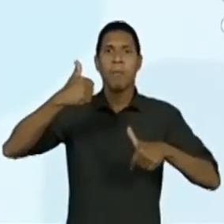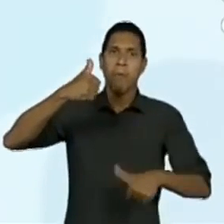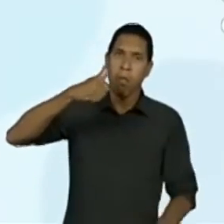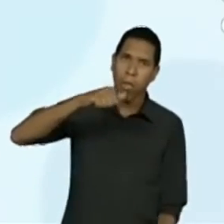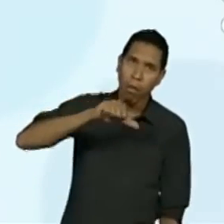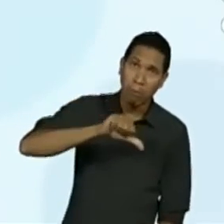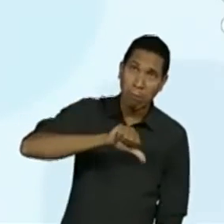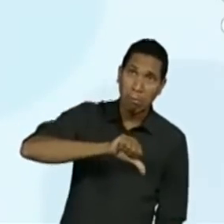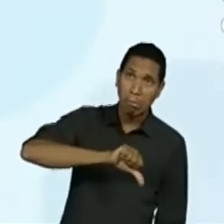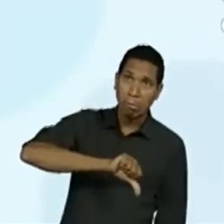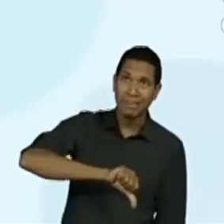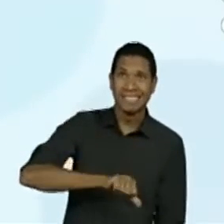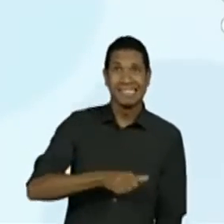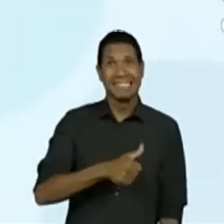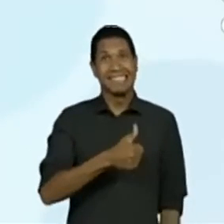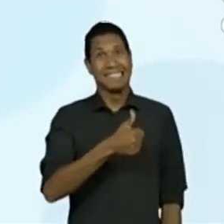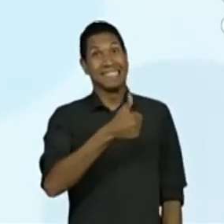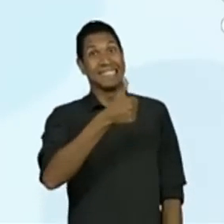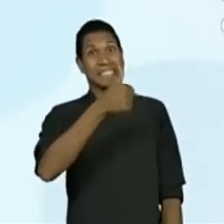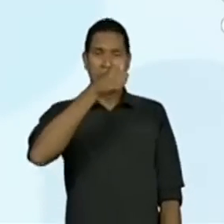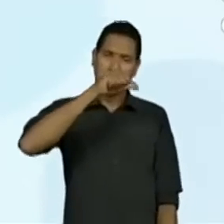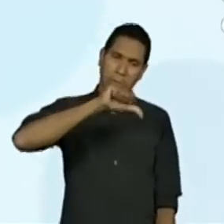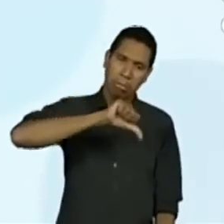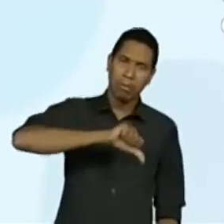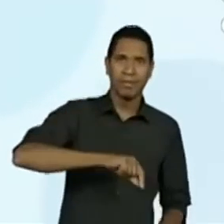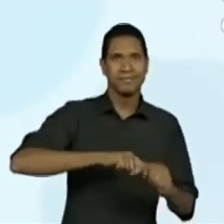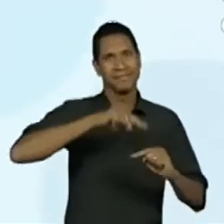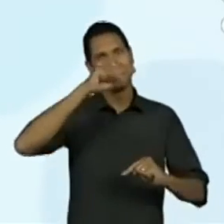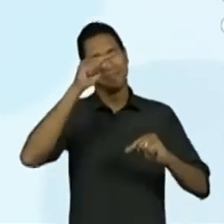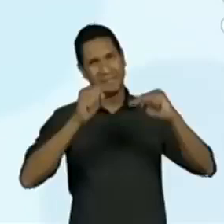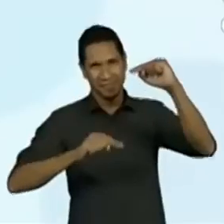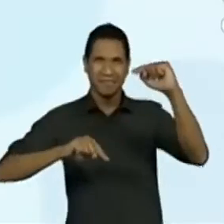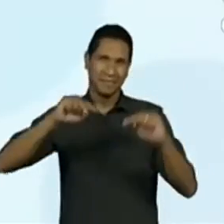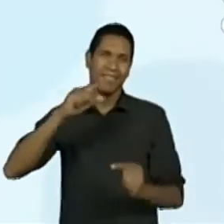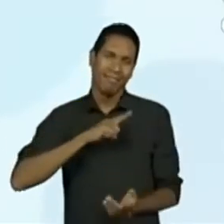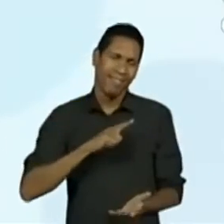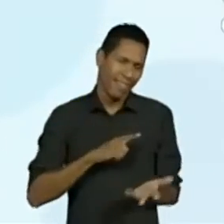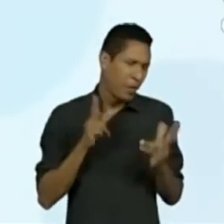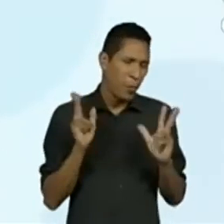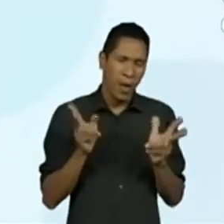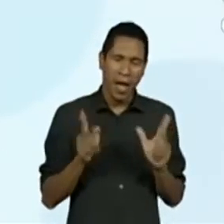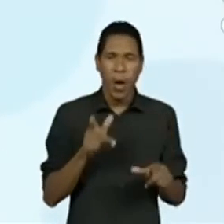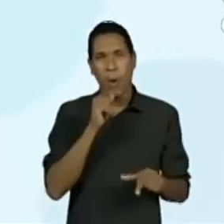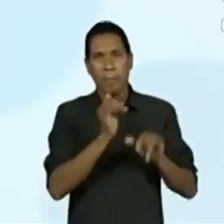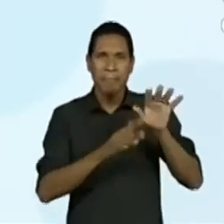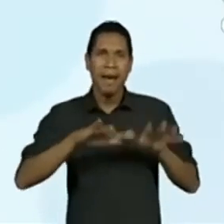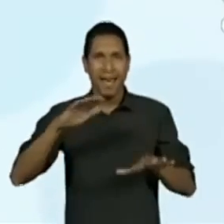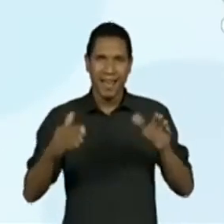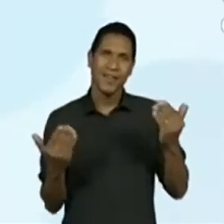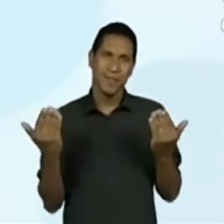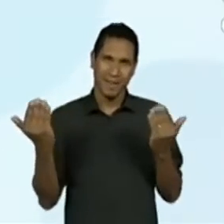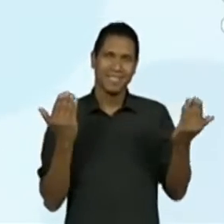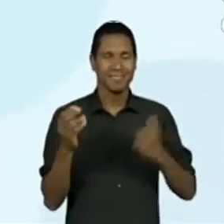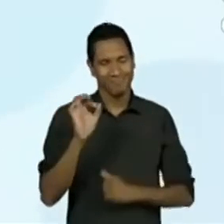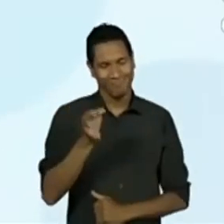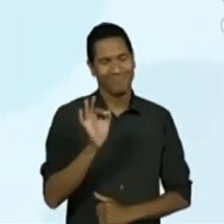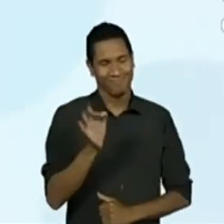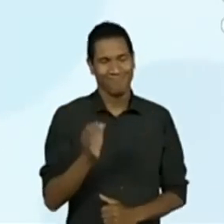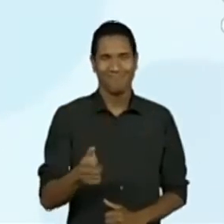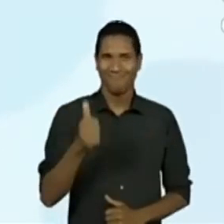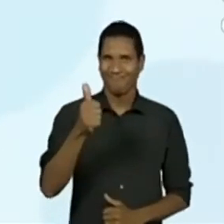ondas do mar. Exatamente. Eu vou copiar essa resposta da professora, que é legal a dica. Amei. Ó.